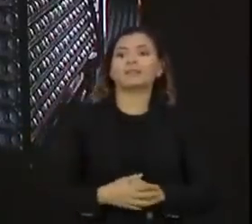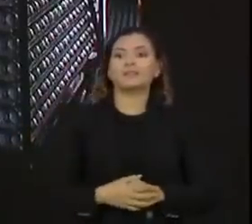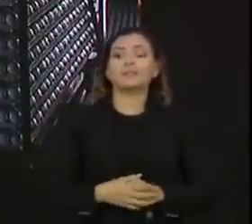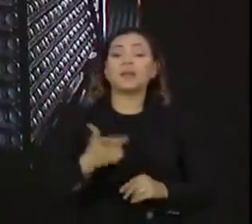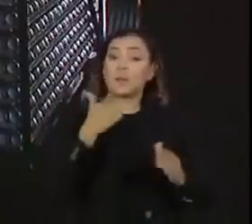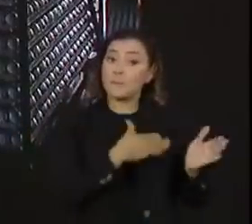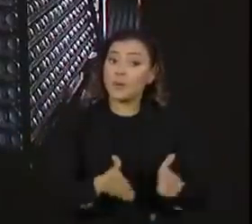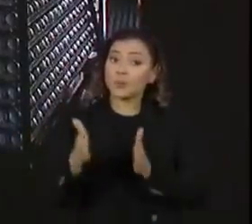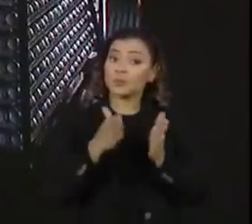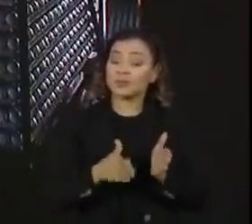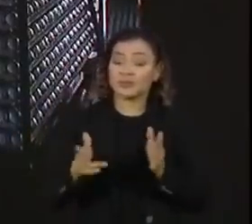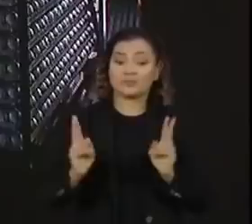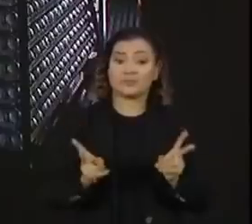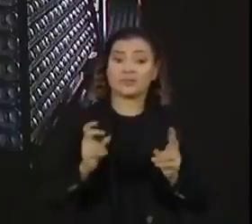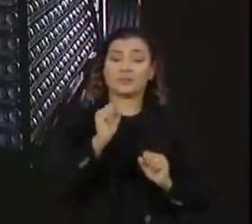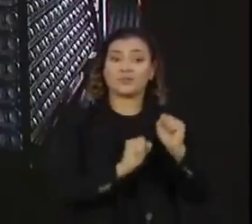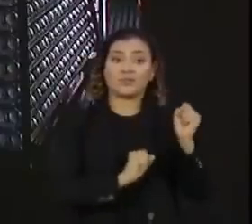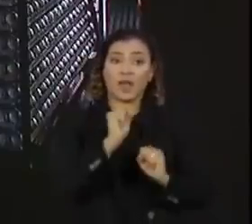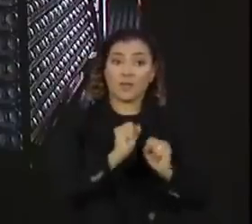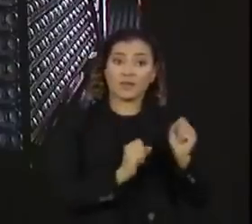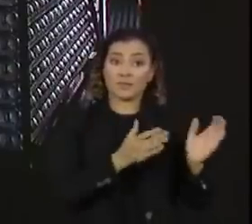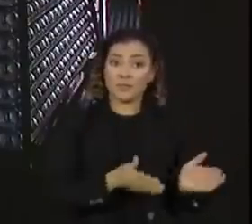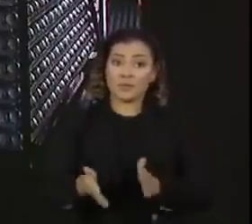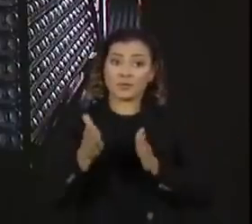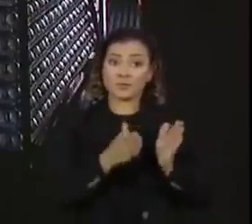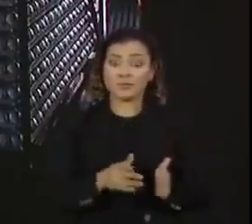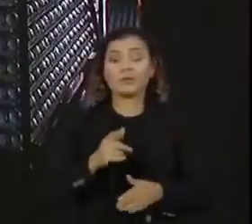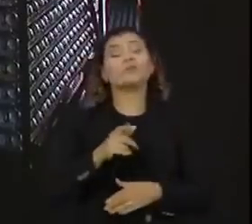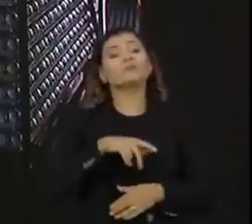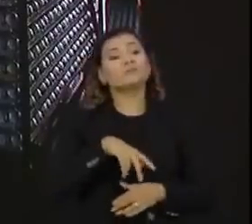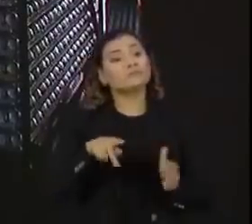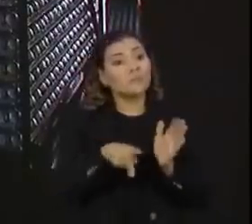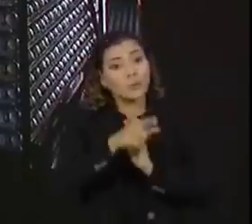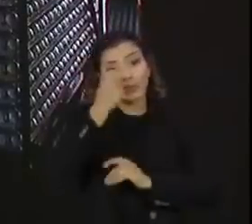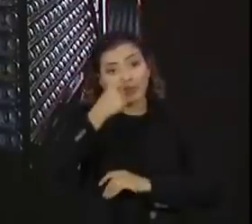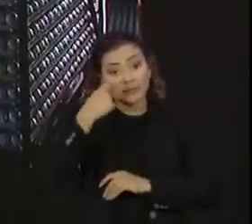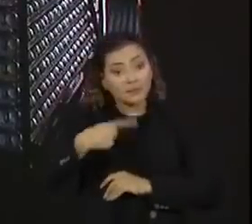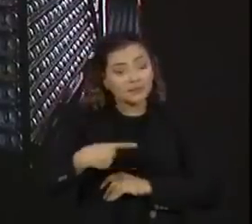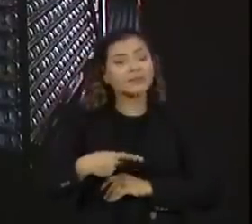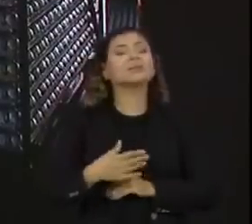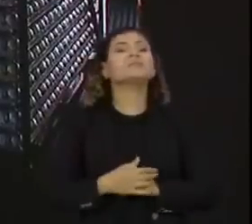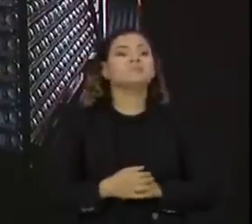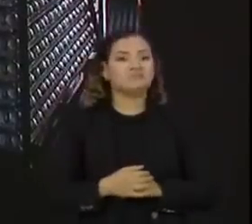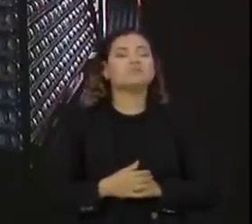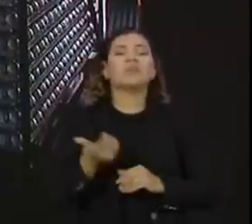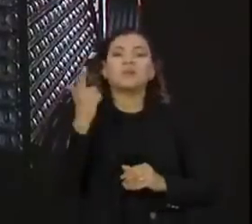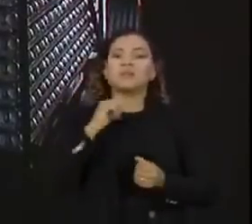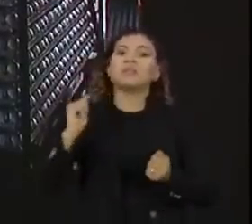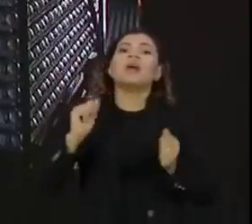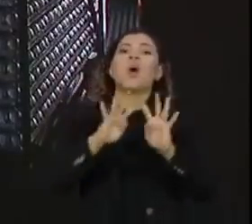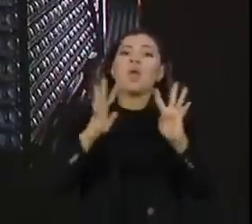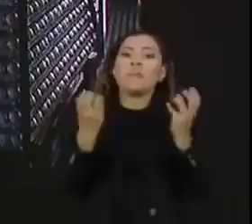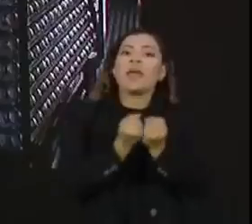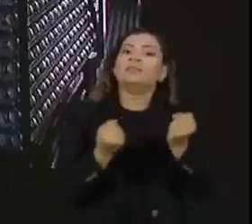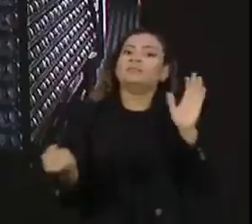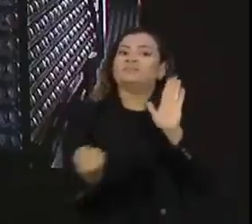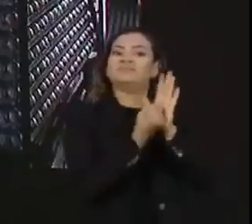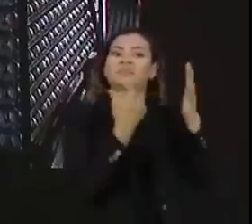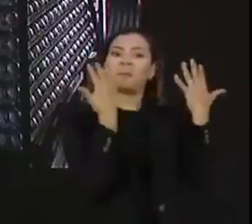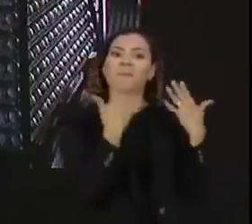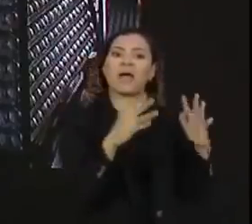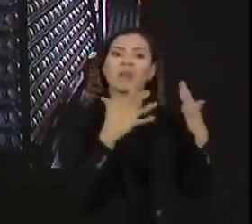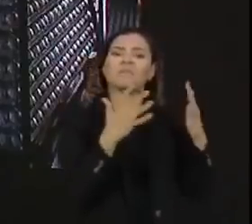influência que é produzida nessa fábrica, que, nesse momento, produz a Buntavac, foi pré-qualificada pela Organização Mundial de Saúde.